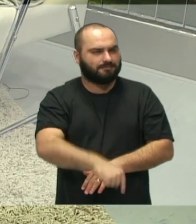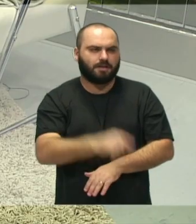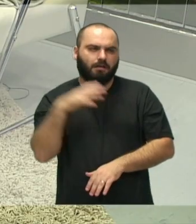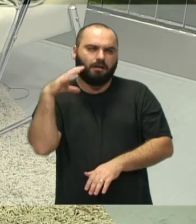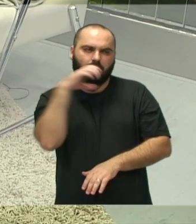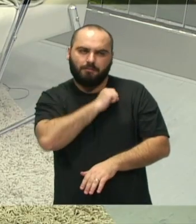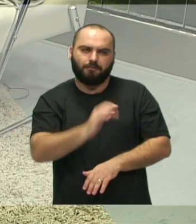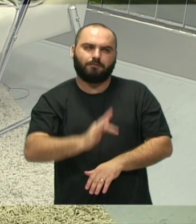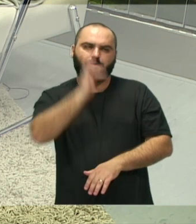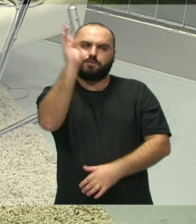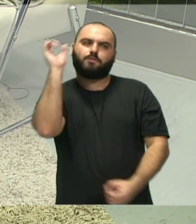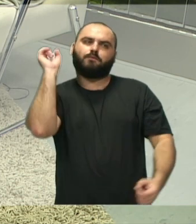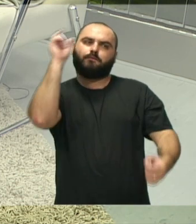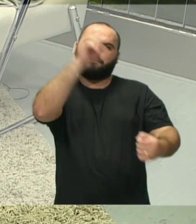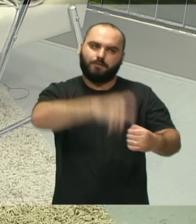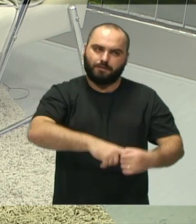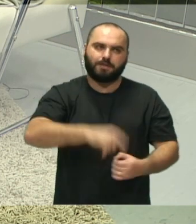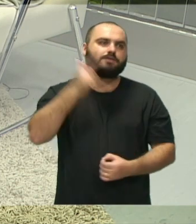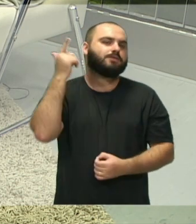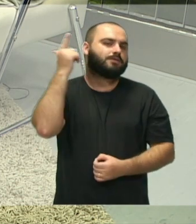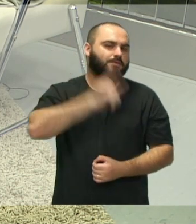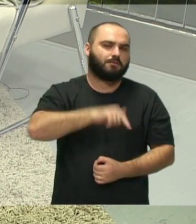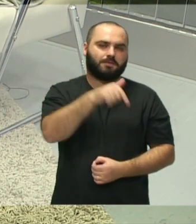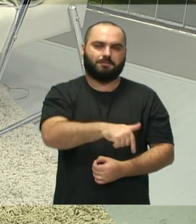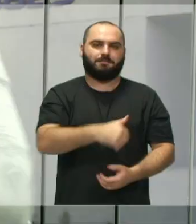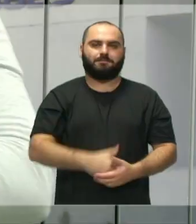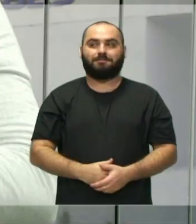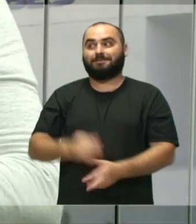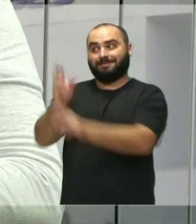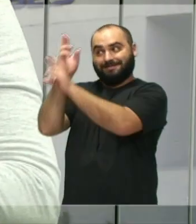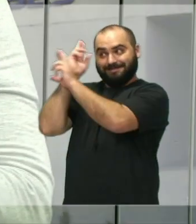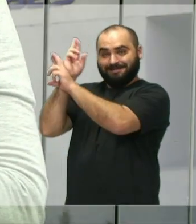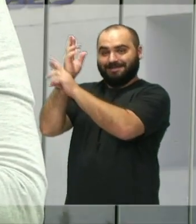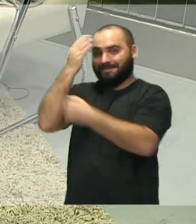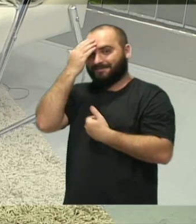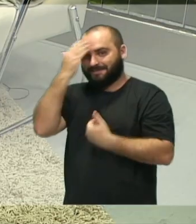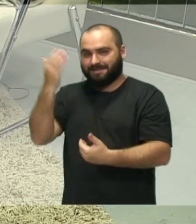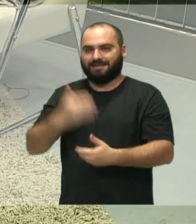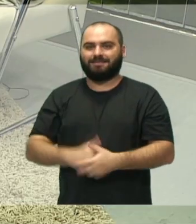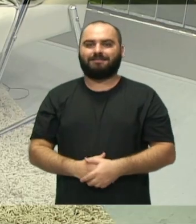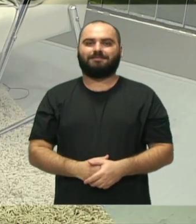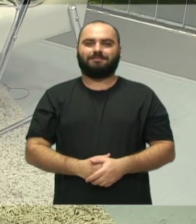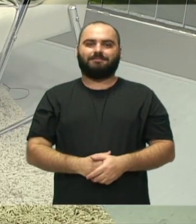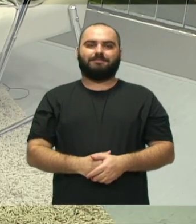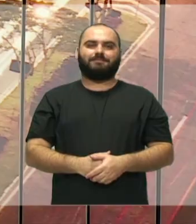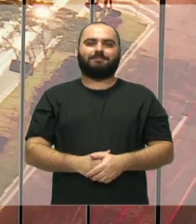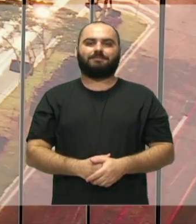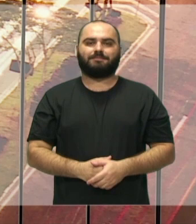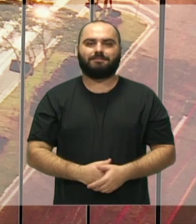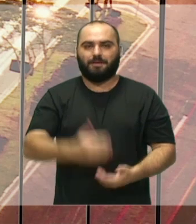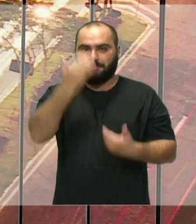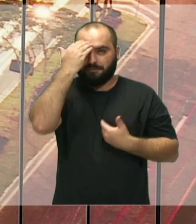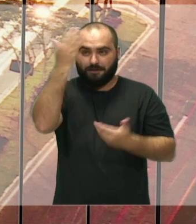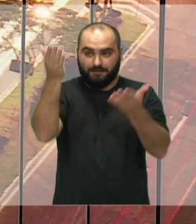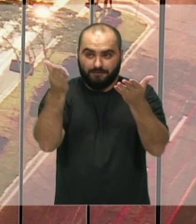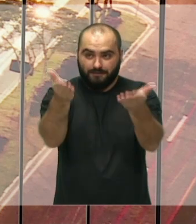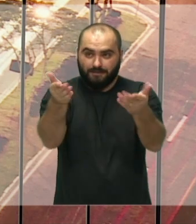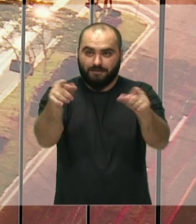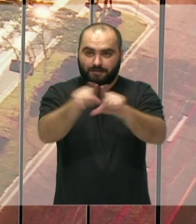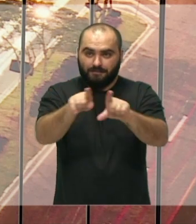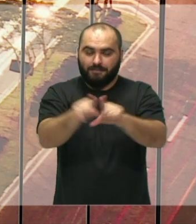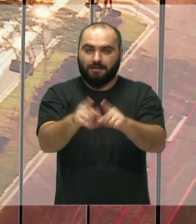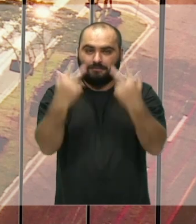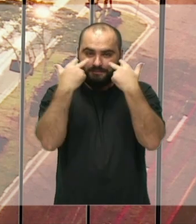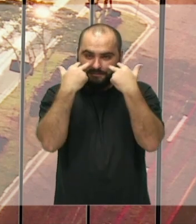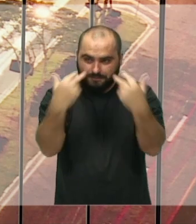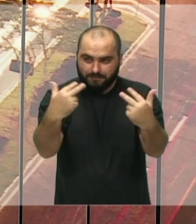a senhora estará aqui novamente no programa Fala, Vereadora. Tá bom? Tomara. Obrigada, Maurício. Obrigado a você também que nos acompanhou.